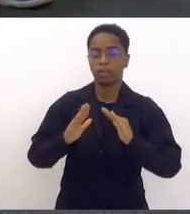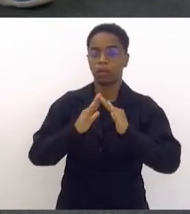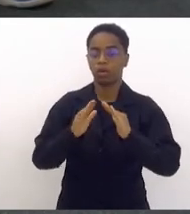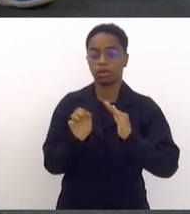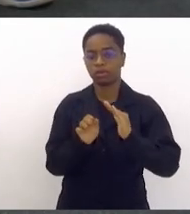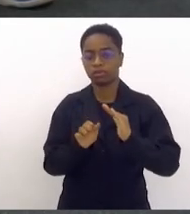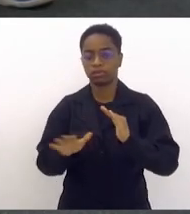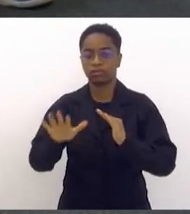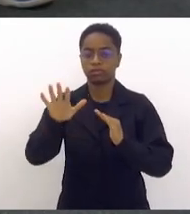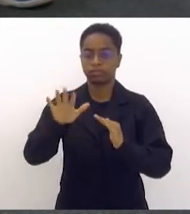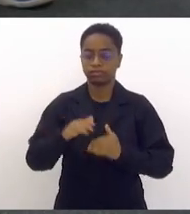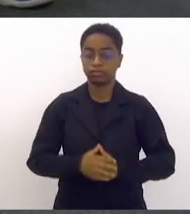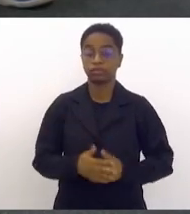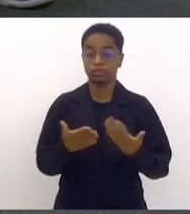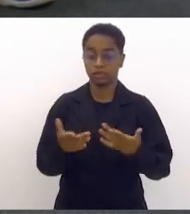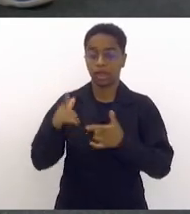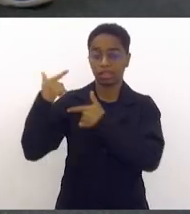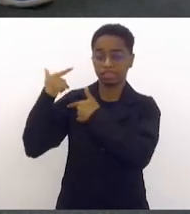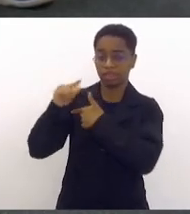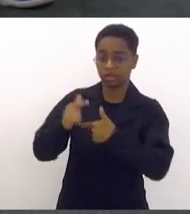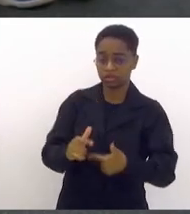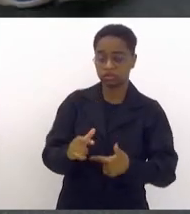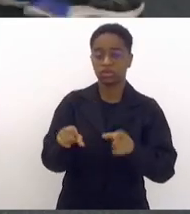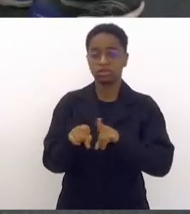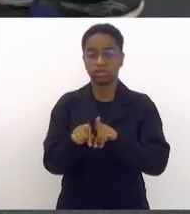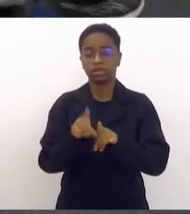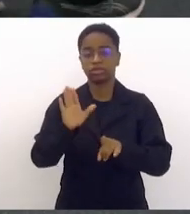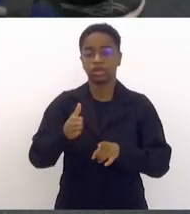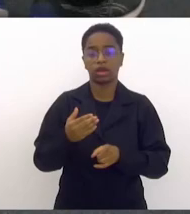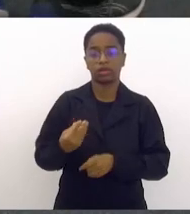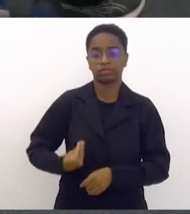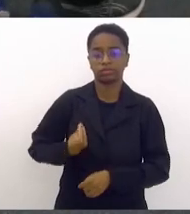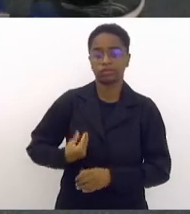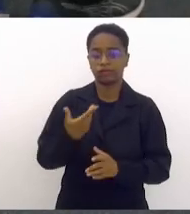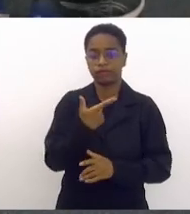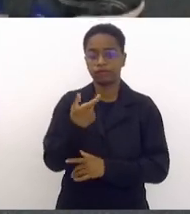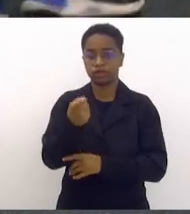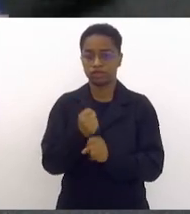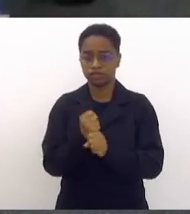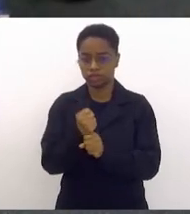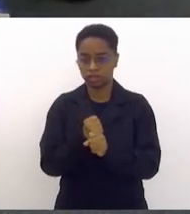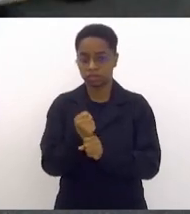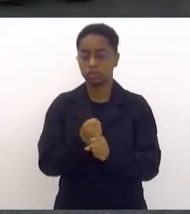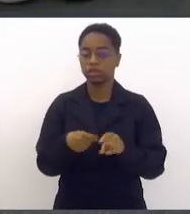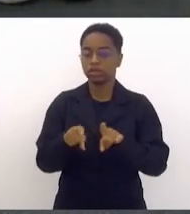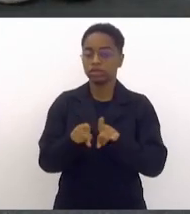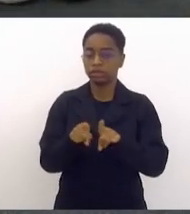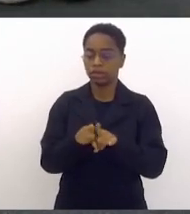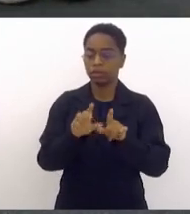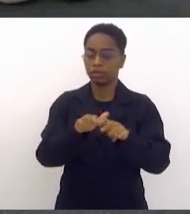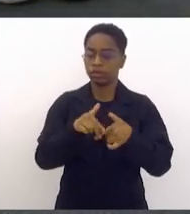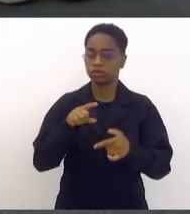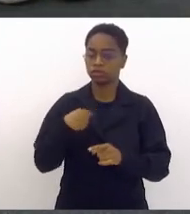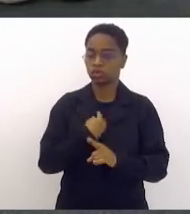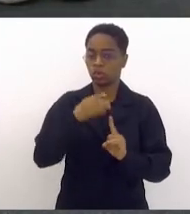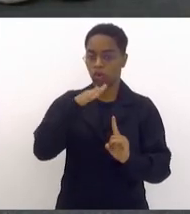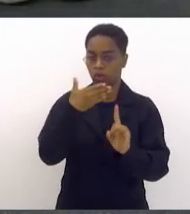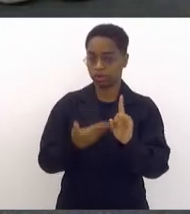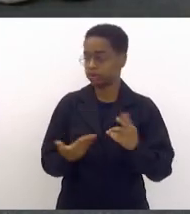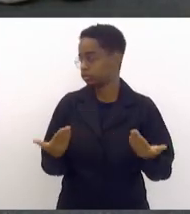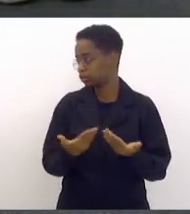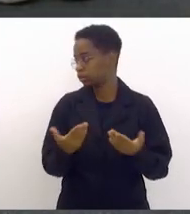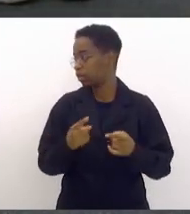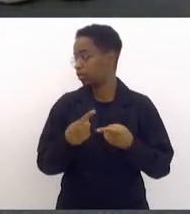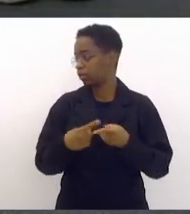tradicionalíssima. Ela existe há 20 anos e, nesse ano completo, 20 anos, e por isso, da nossa homenagem. A